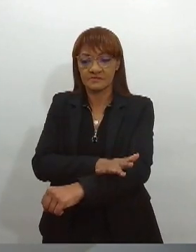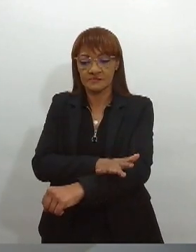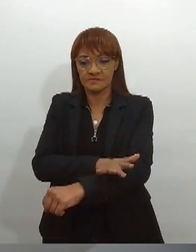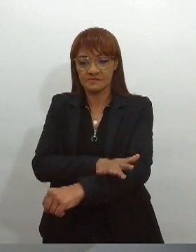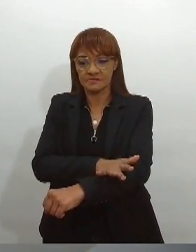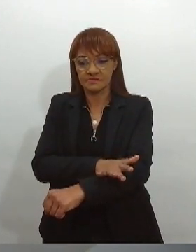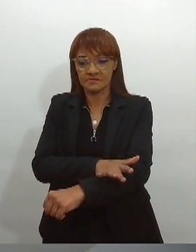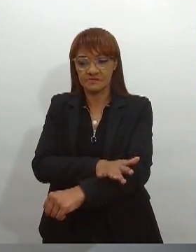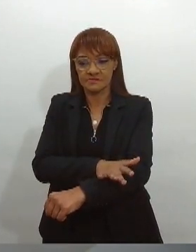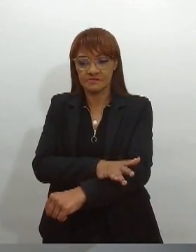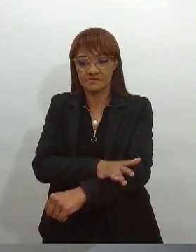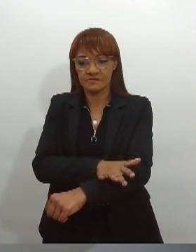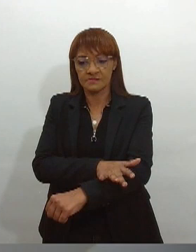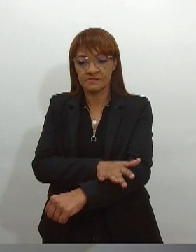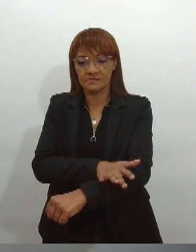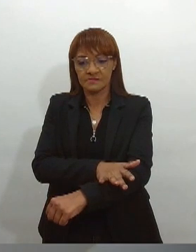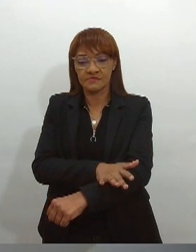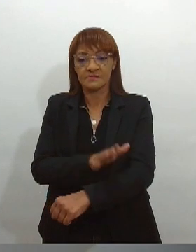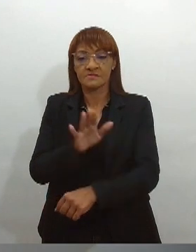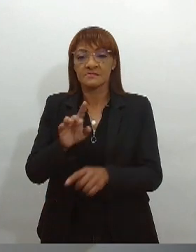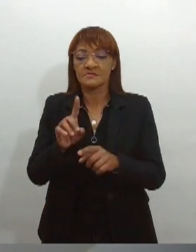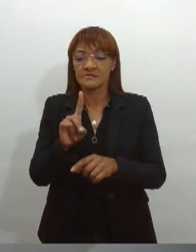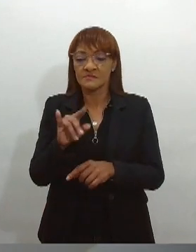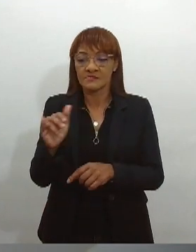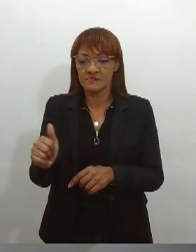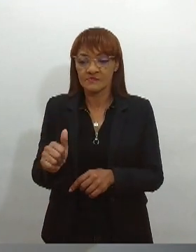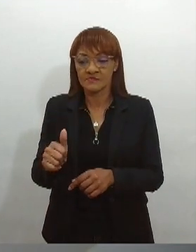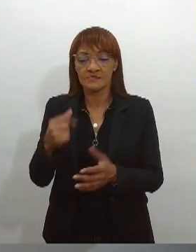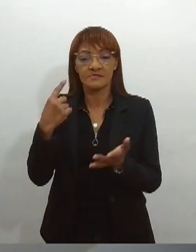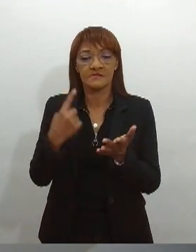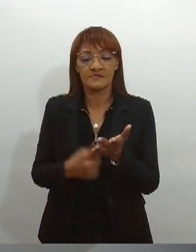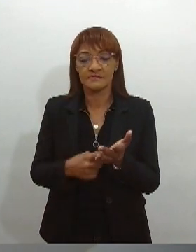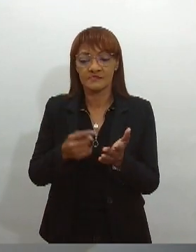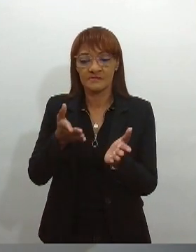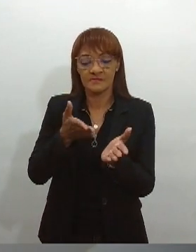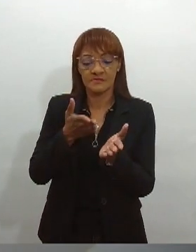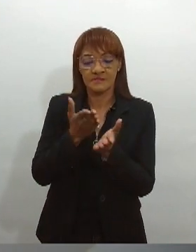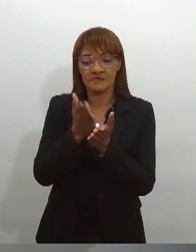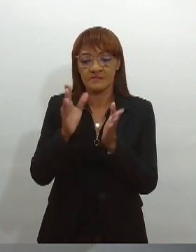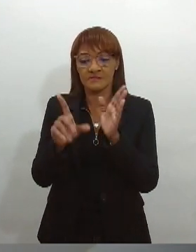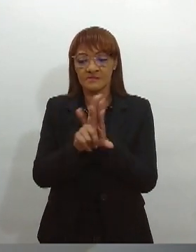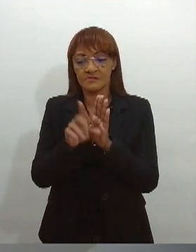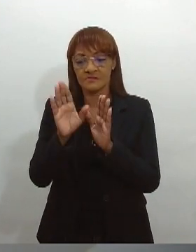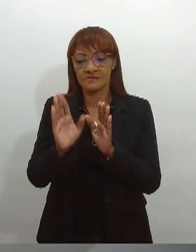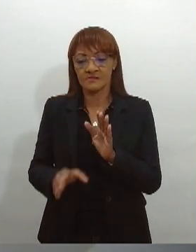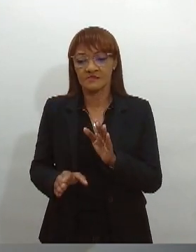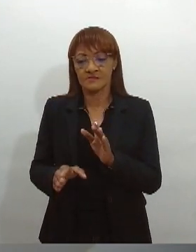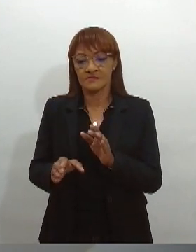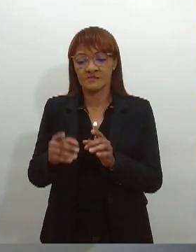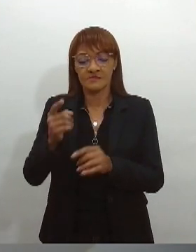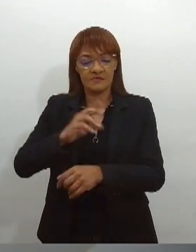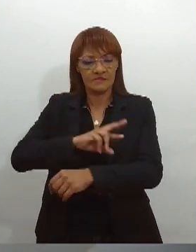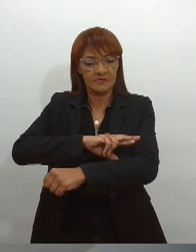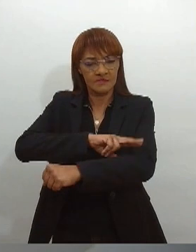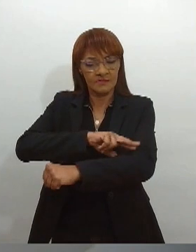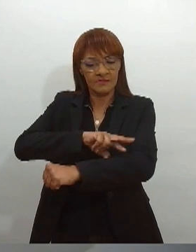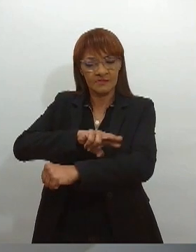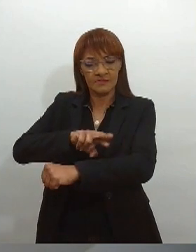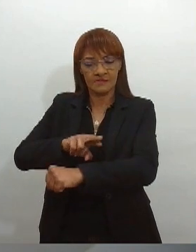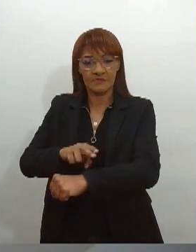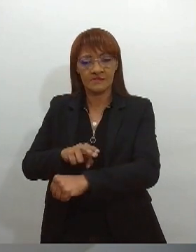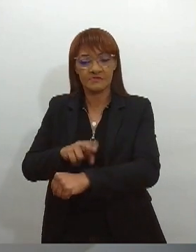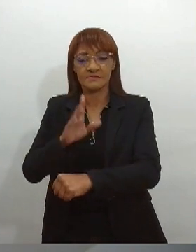A data marca a sanção da primeira legislação brasileira contra o preconceito de raça e cor da pele, a Lei